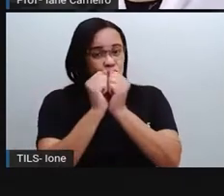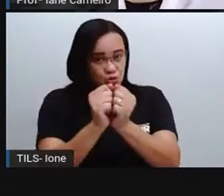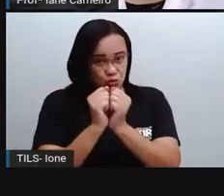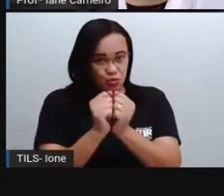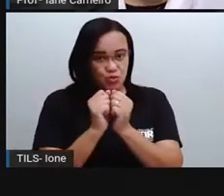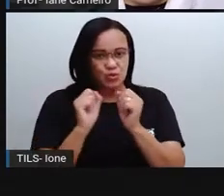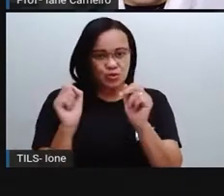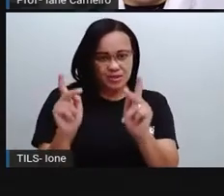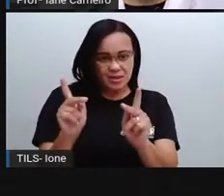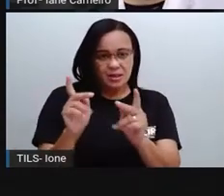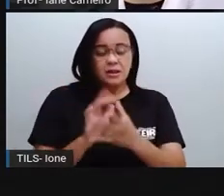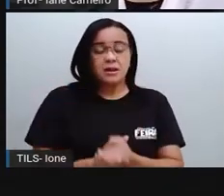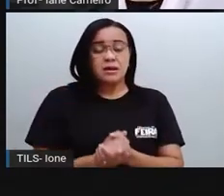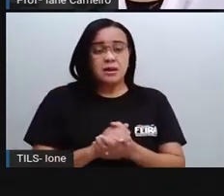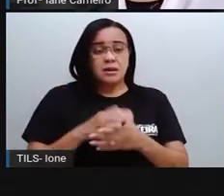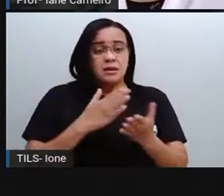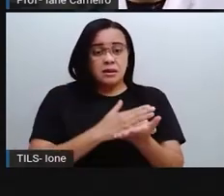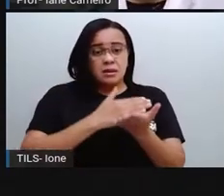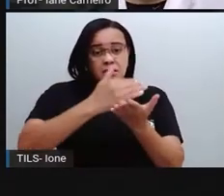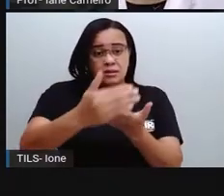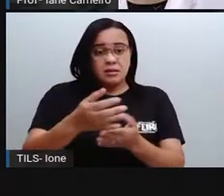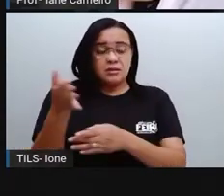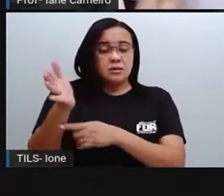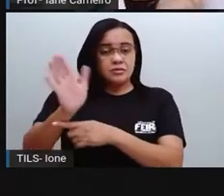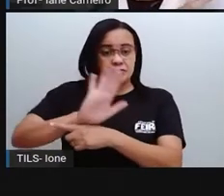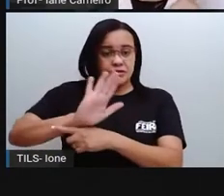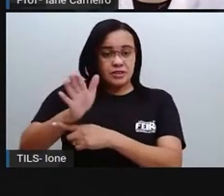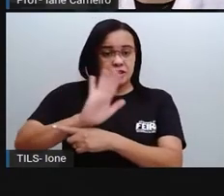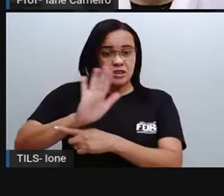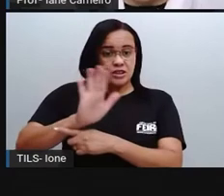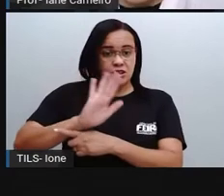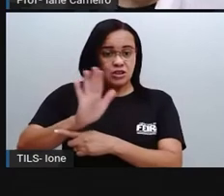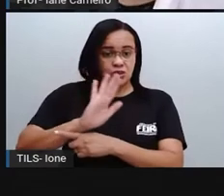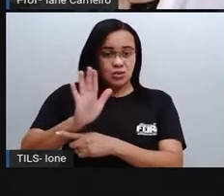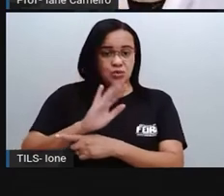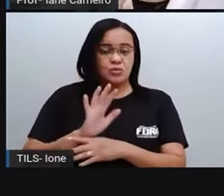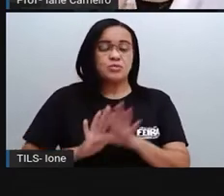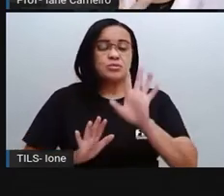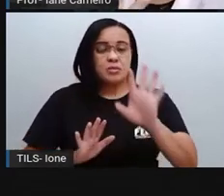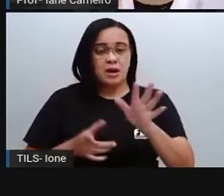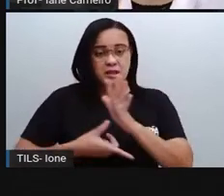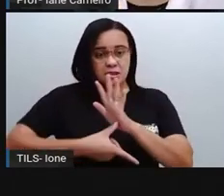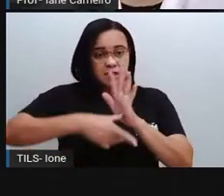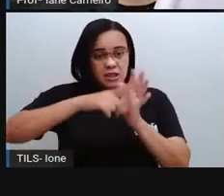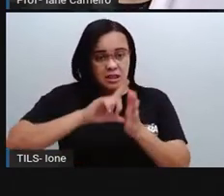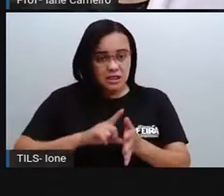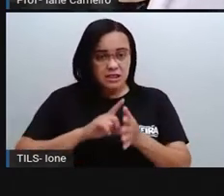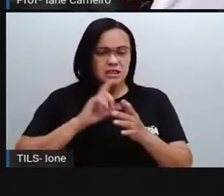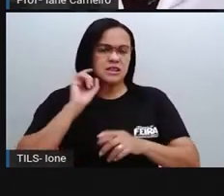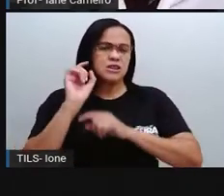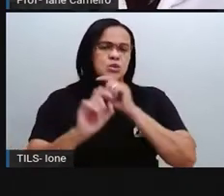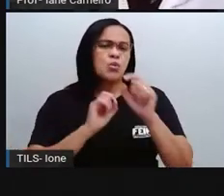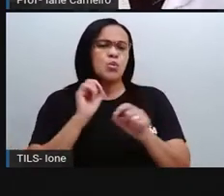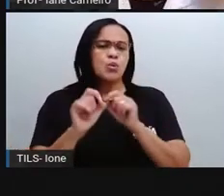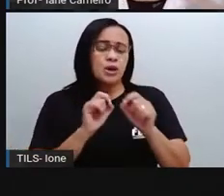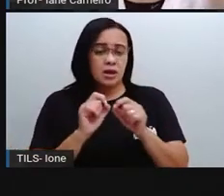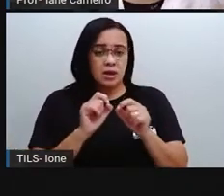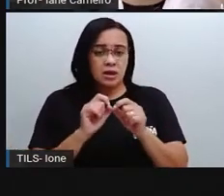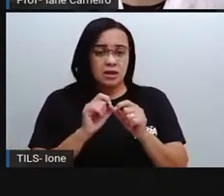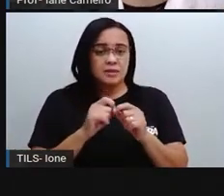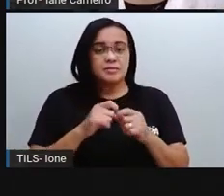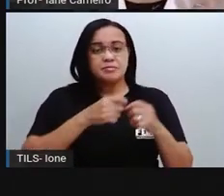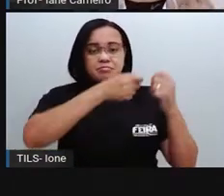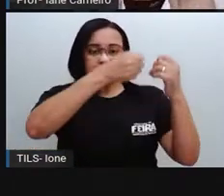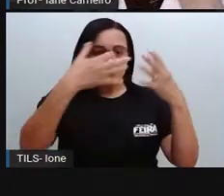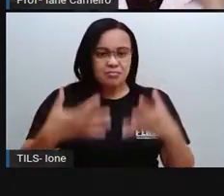a PRO trouxe um vídeo, né? Antes do vídeo, perdão, a PRO vai retomar com vocês, né? O que a gente estudou nas